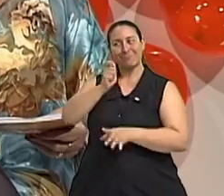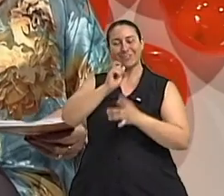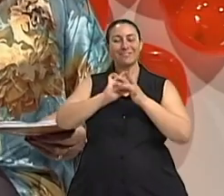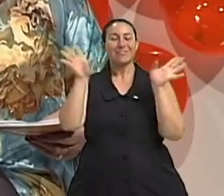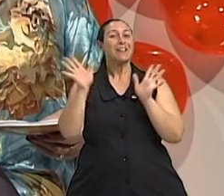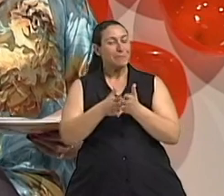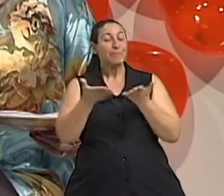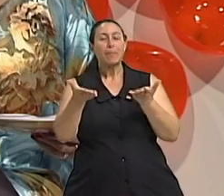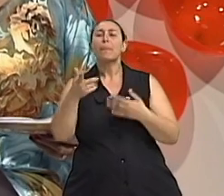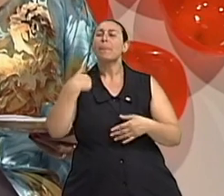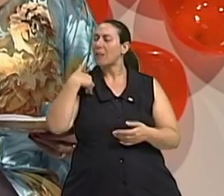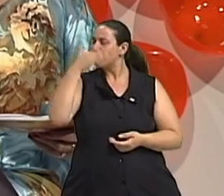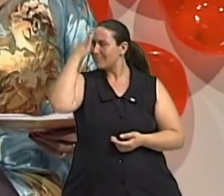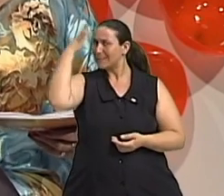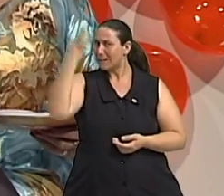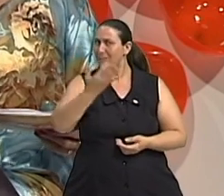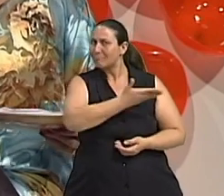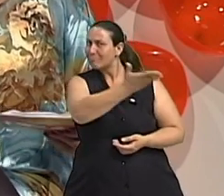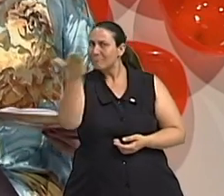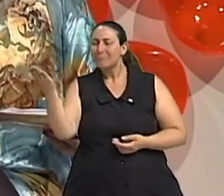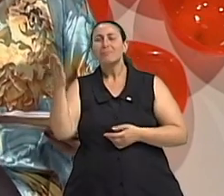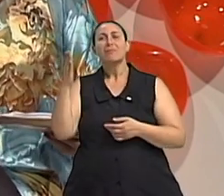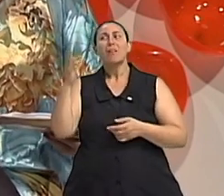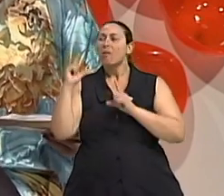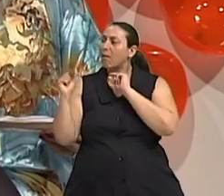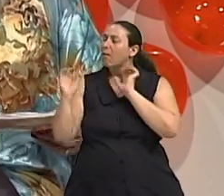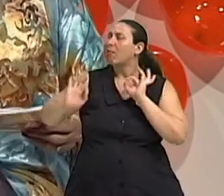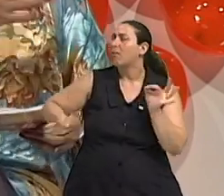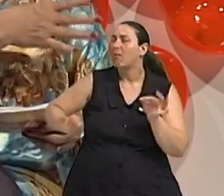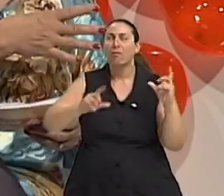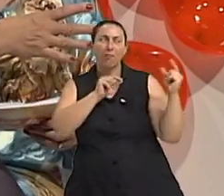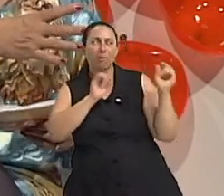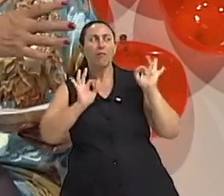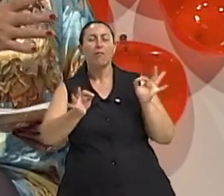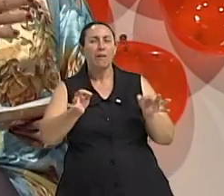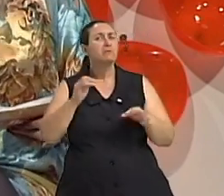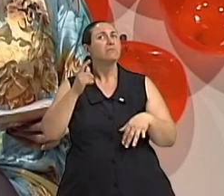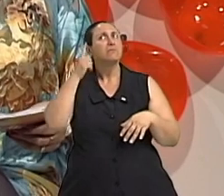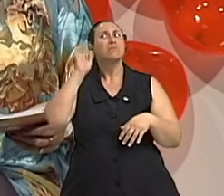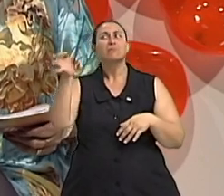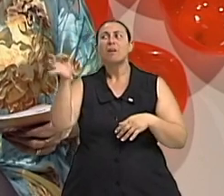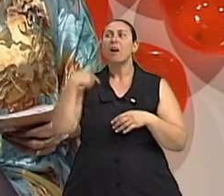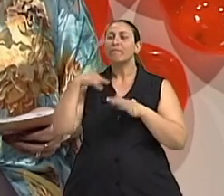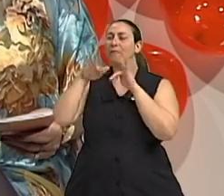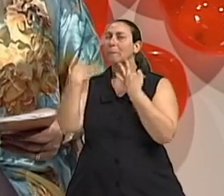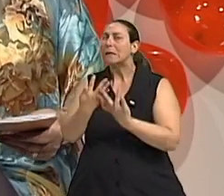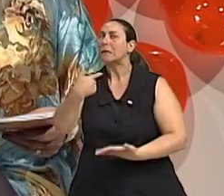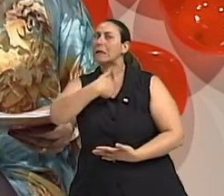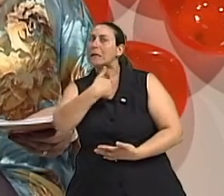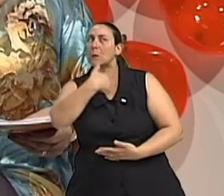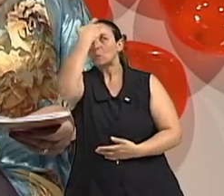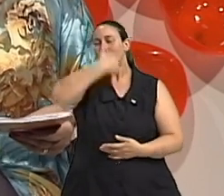de novo eu tenho certeza que está todo mundo aí em casa conversando sobre aquele parente ou vocês mesmos